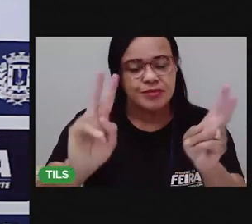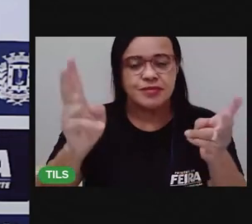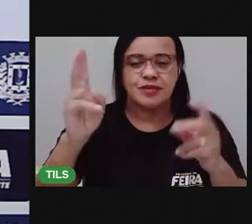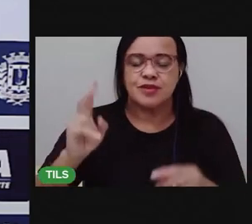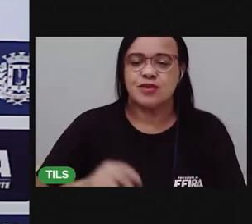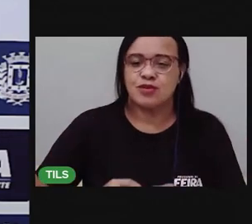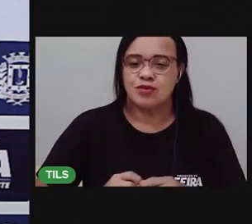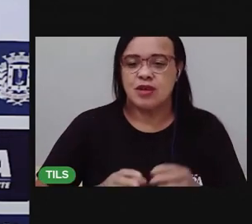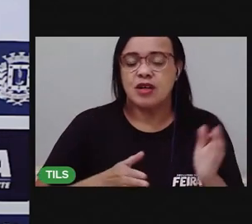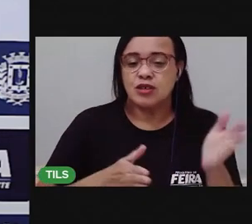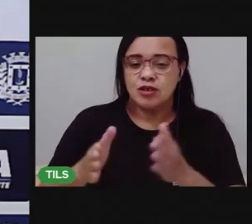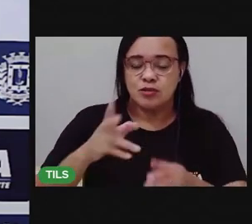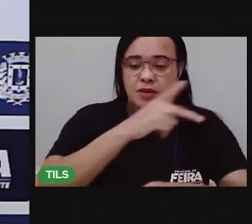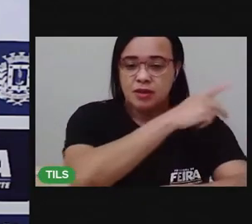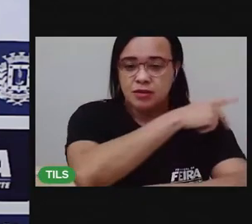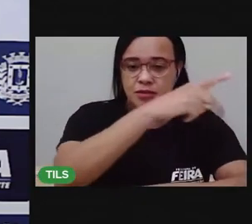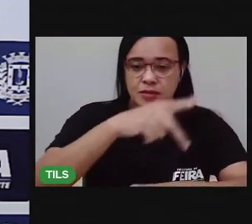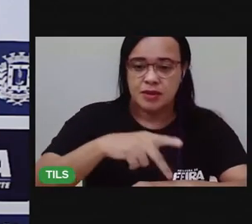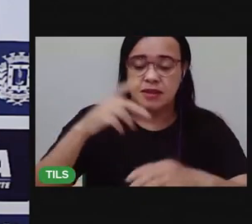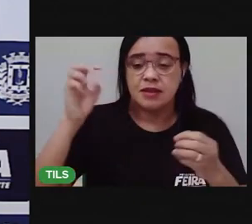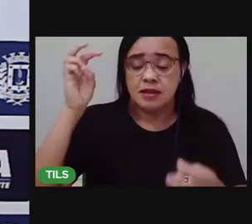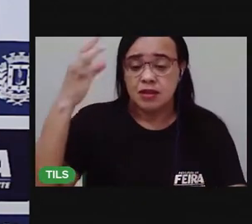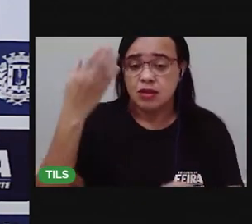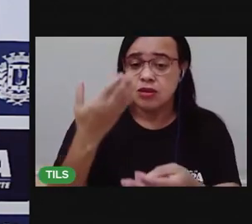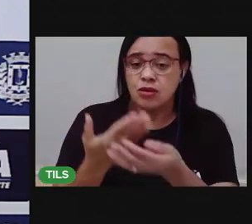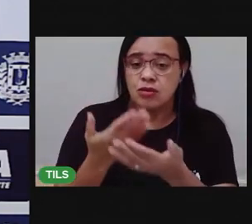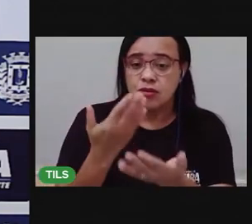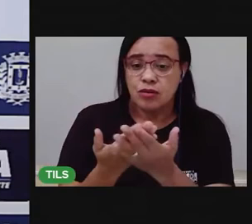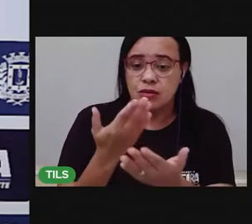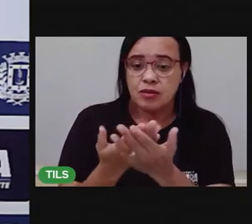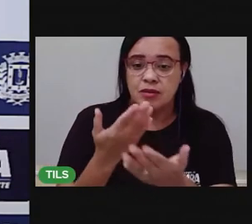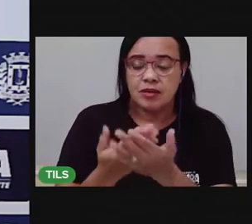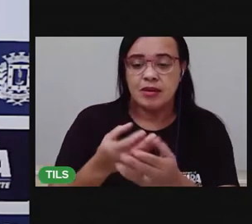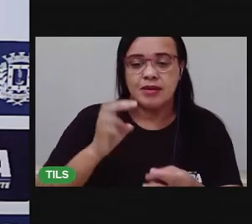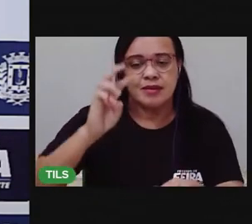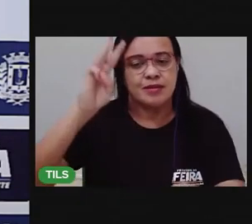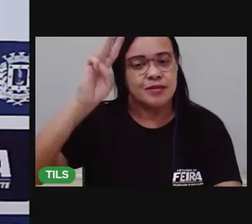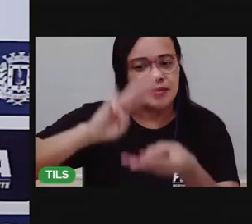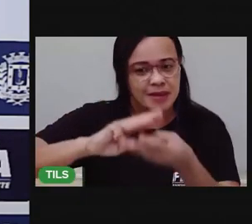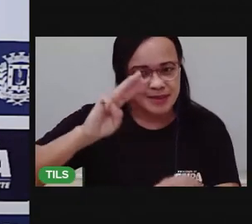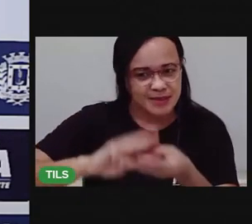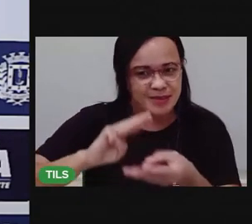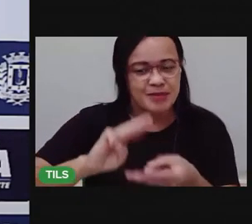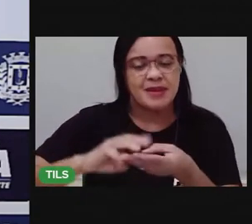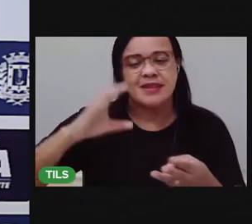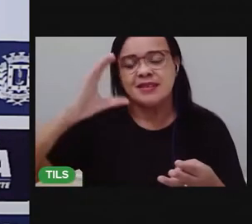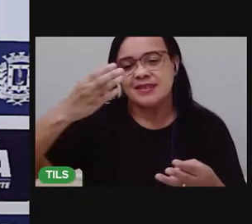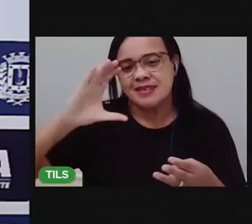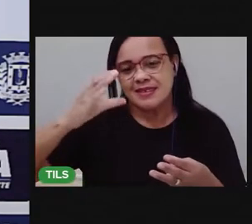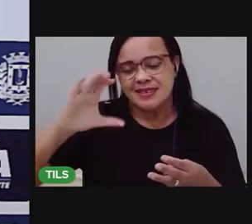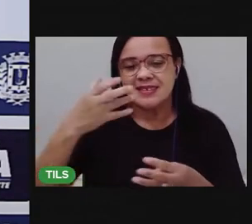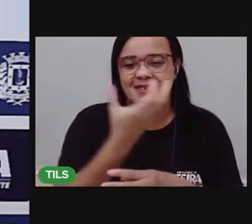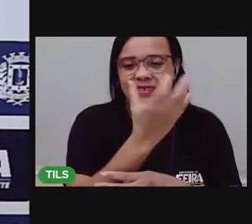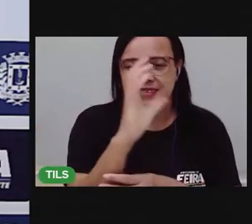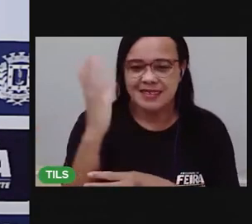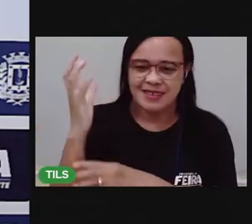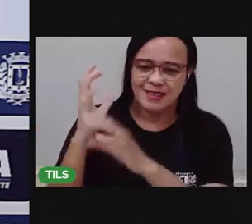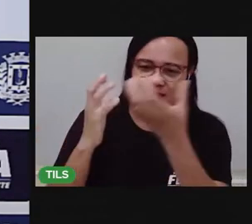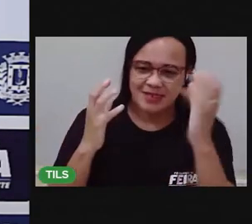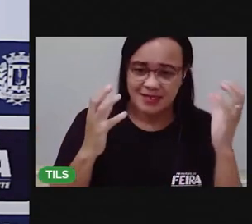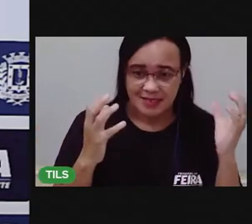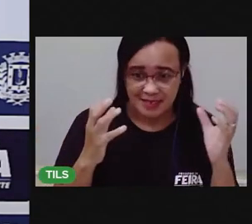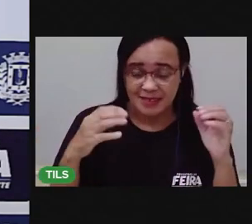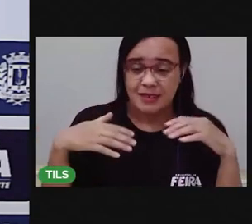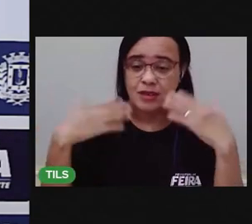pedagógico com a aula de Matemática e Ciência da Natureza. Então, nessa aula de hoje,